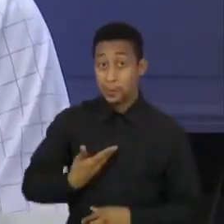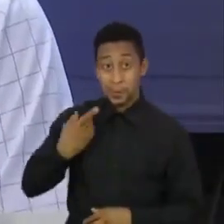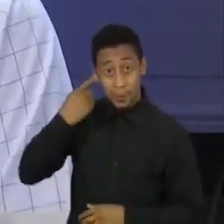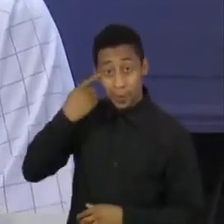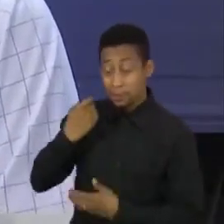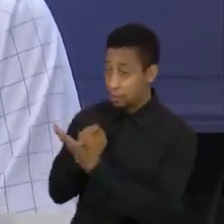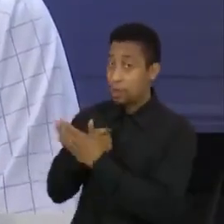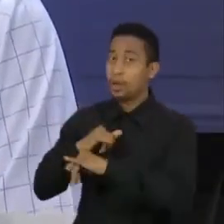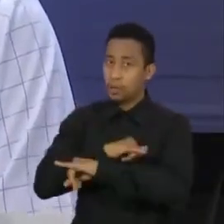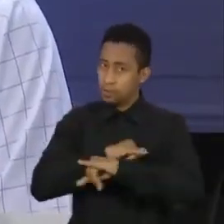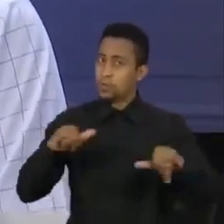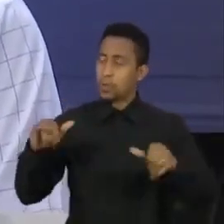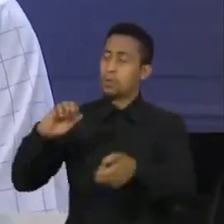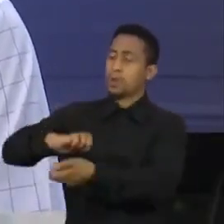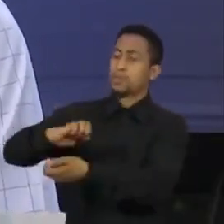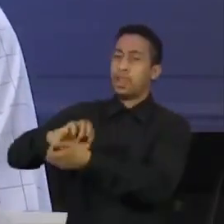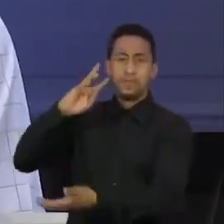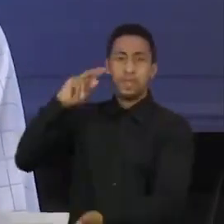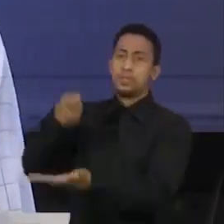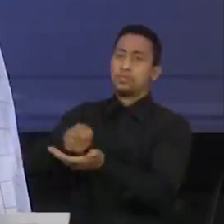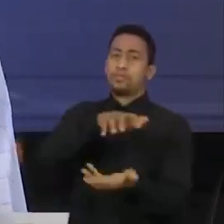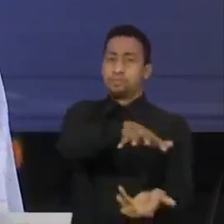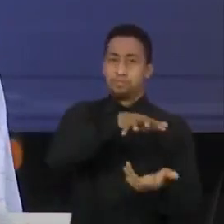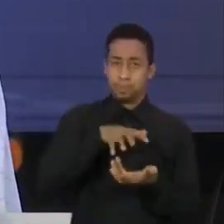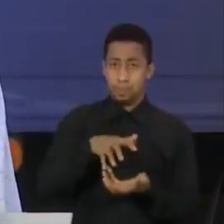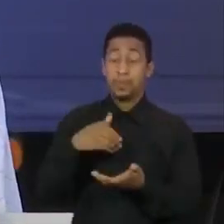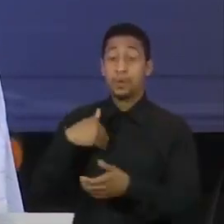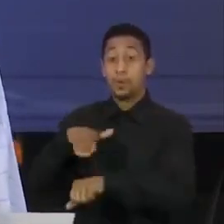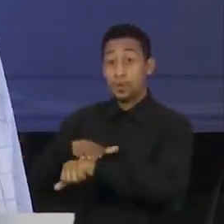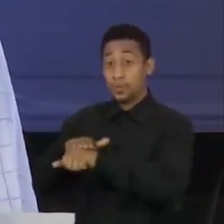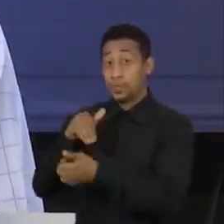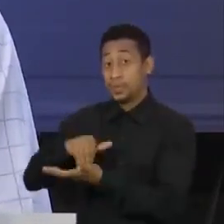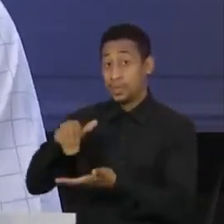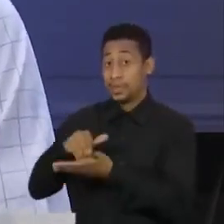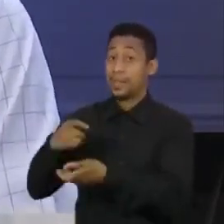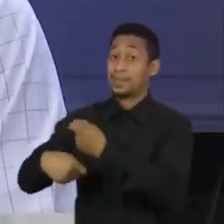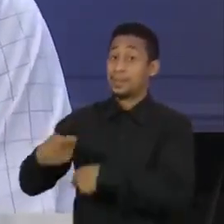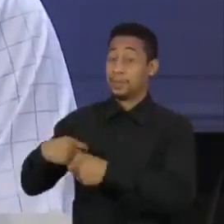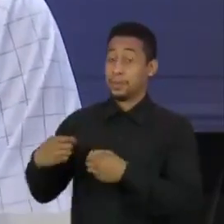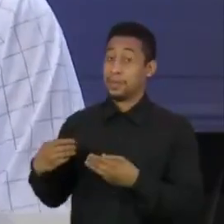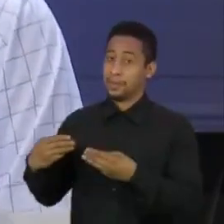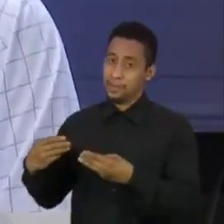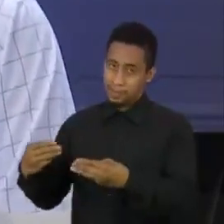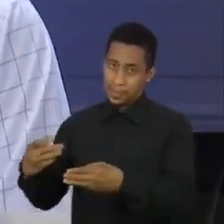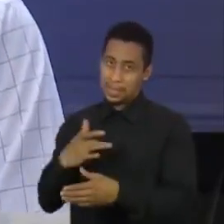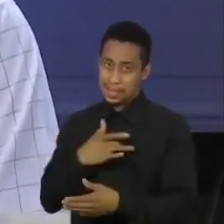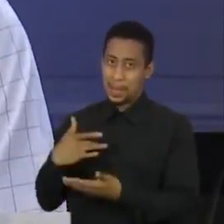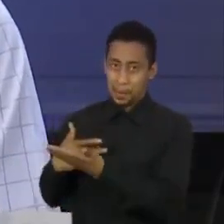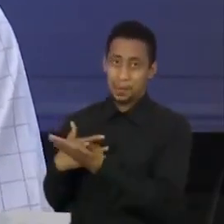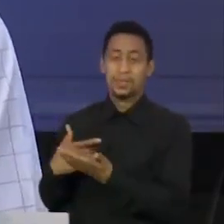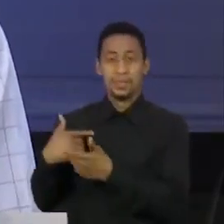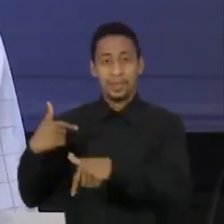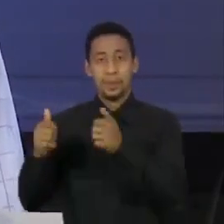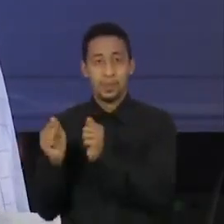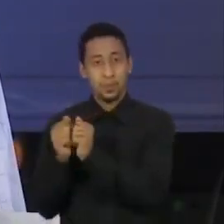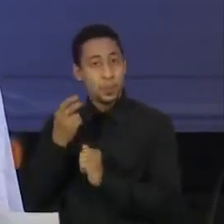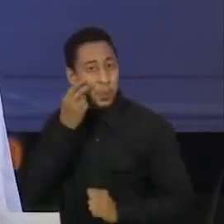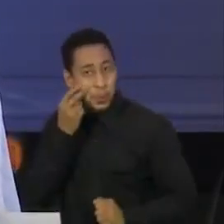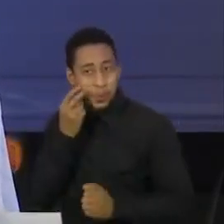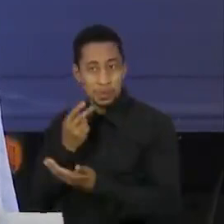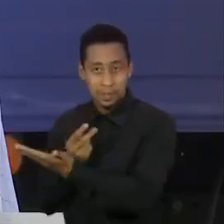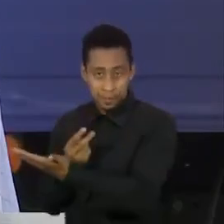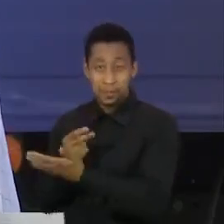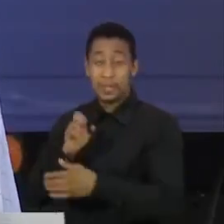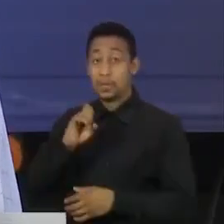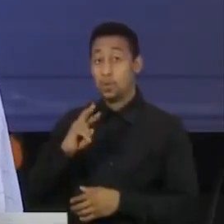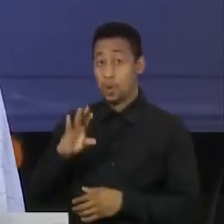comentou a decisão do STF. Hoje pela manhã falei com o secretário executivo da saúde, que trabalha com o doutor Jean Gorenstein, Eduardo Ribeiro,